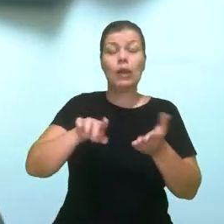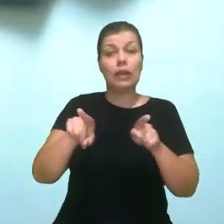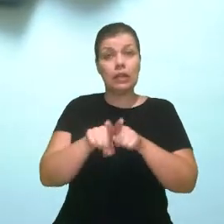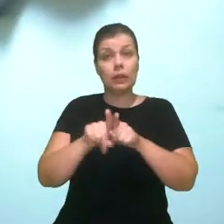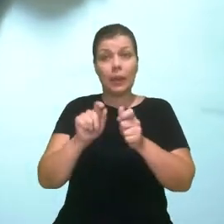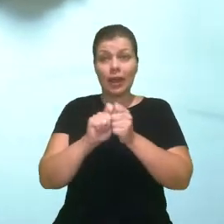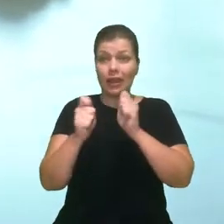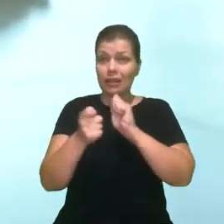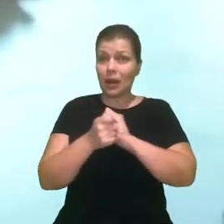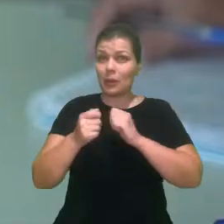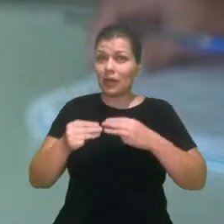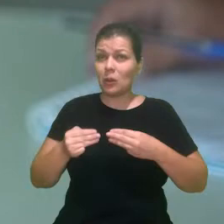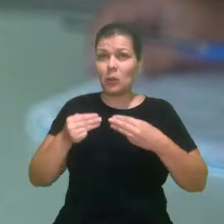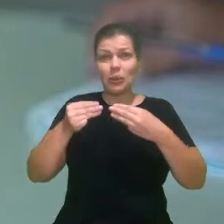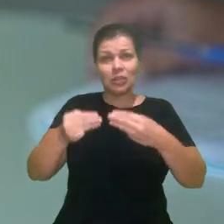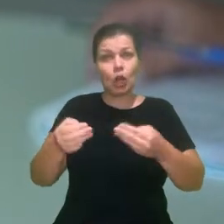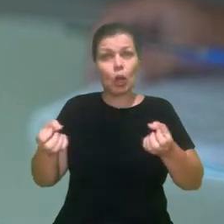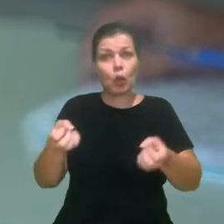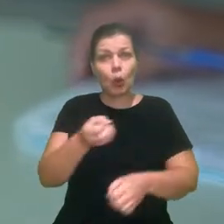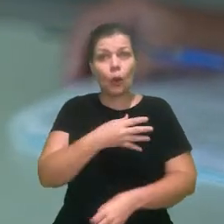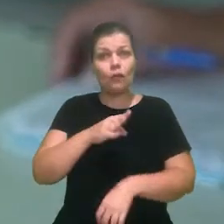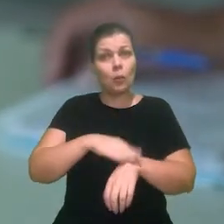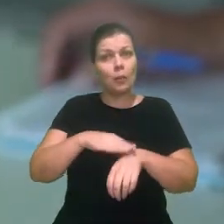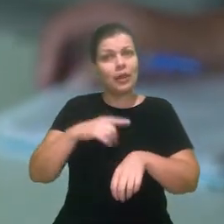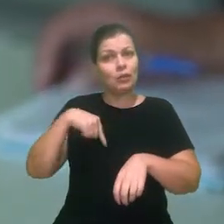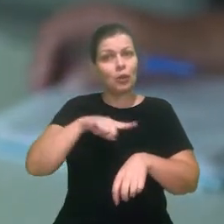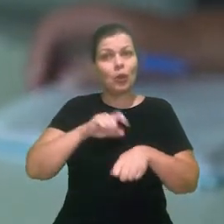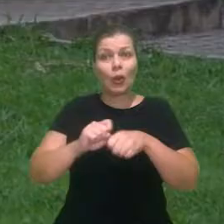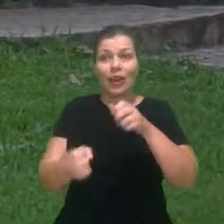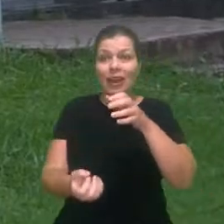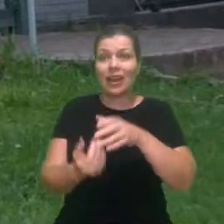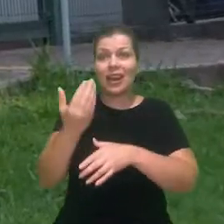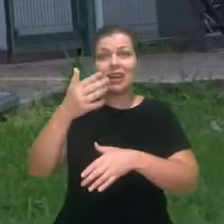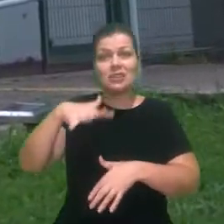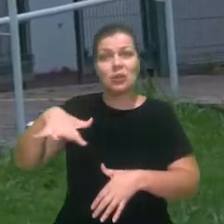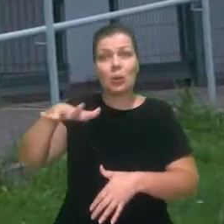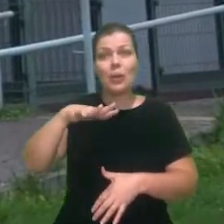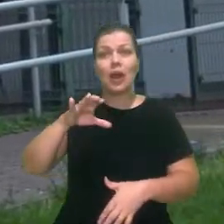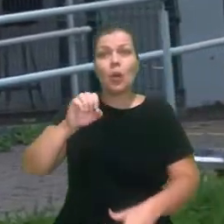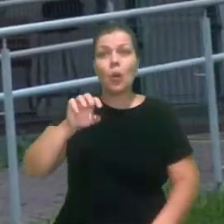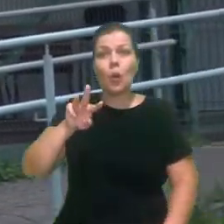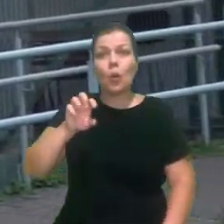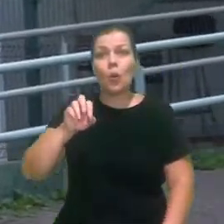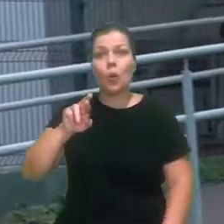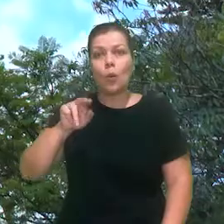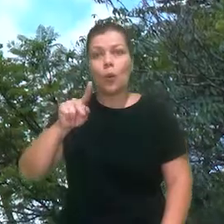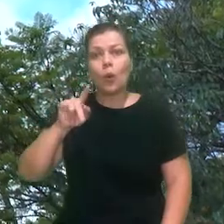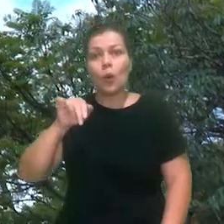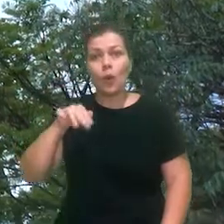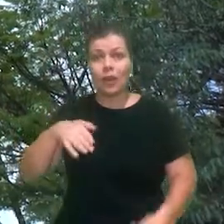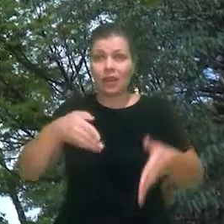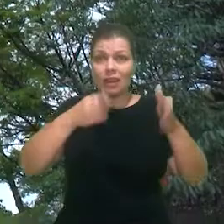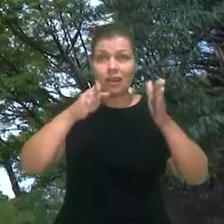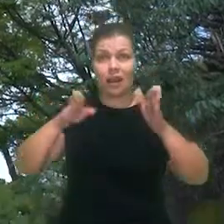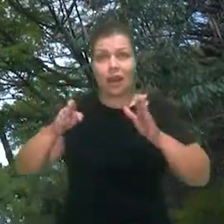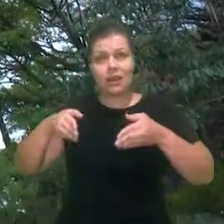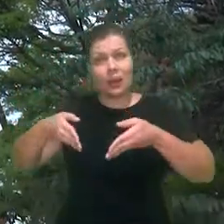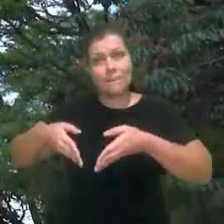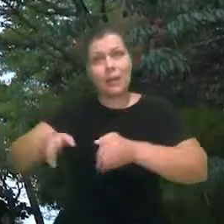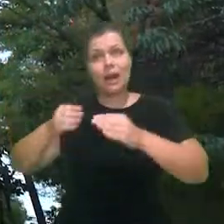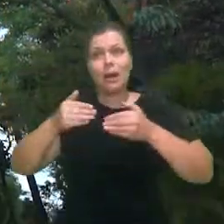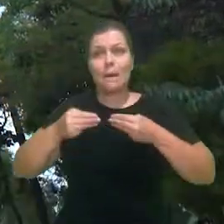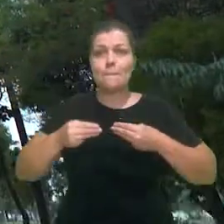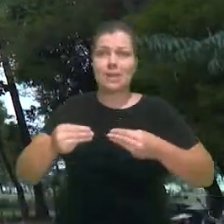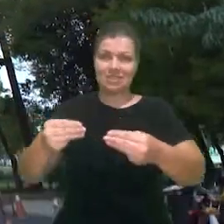nova realidade, é que estamos implementando espaços de co-working, tanto no edifício Celso Furtado, quanto no Bloco E da Esplanada dos